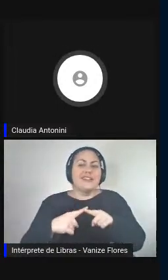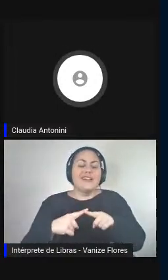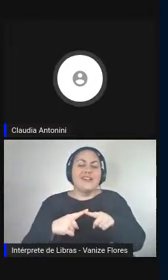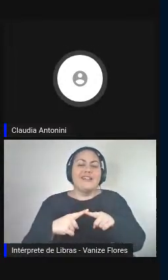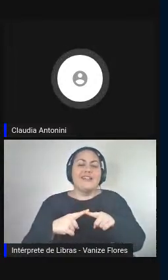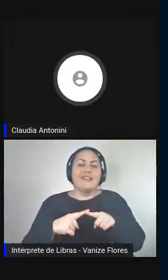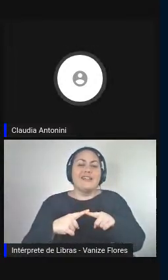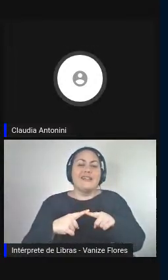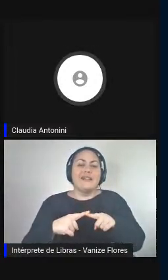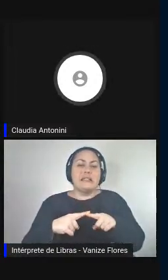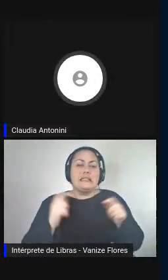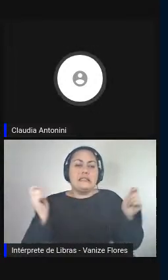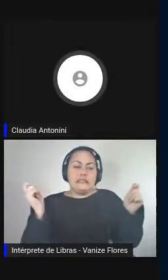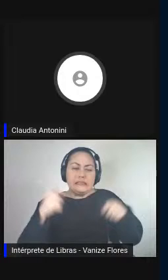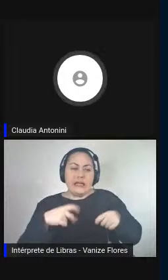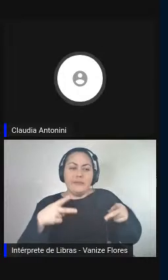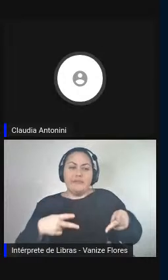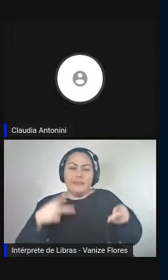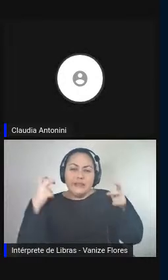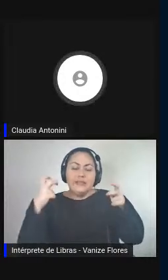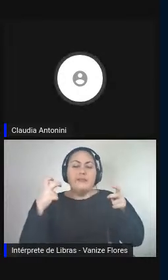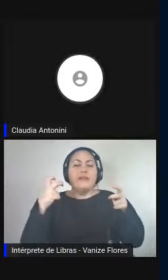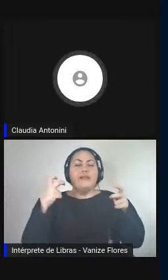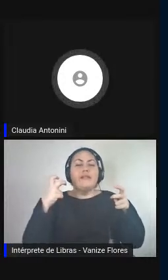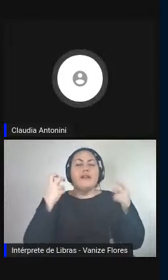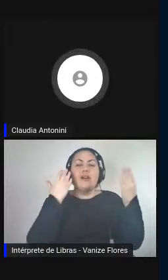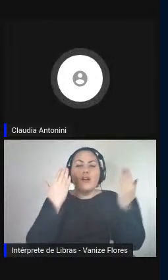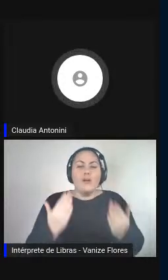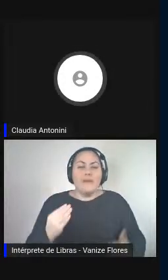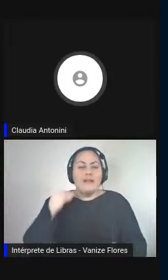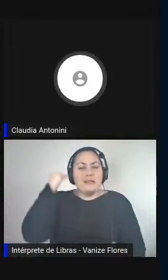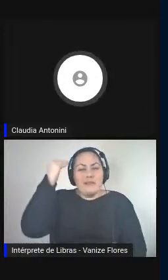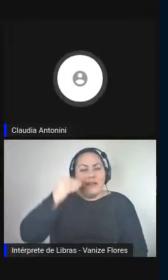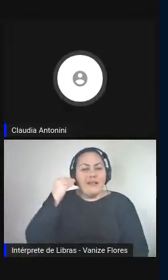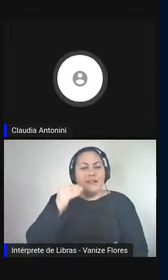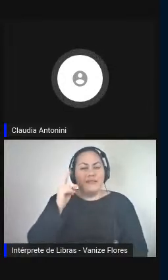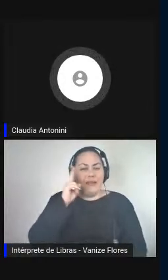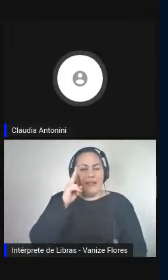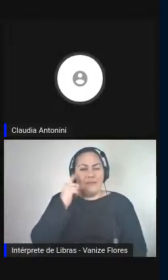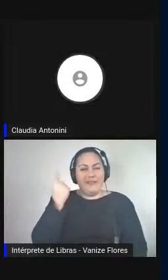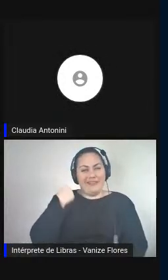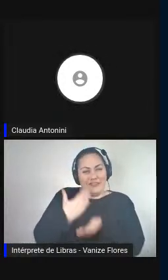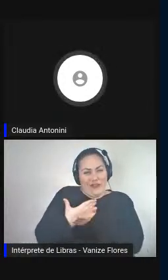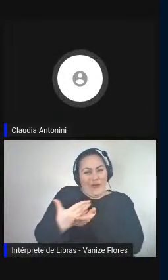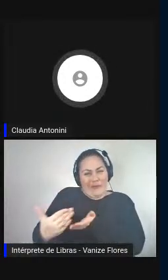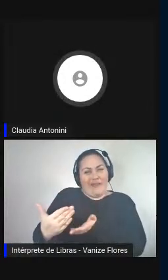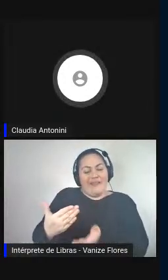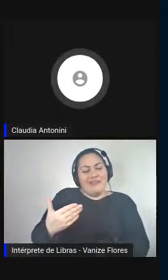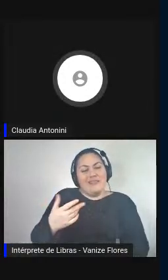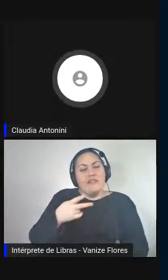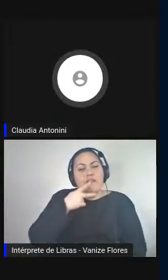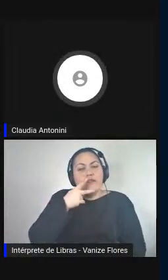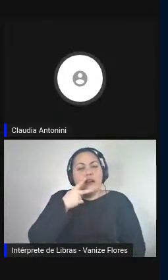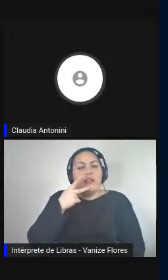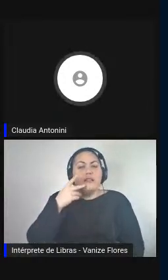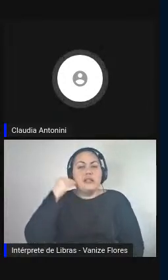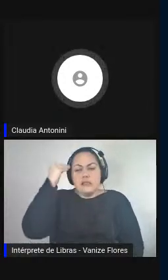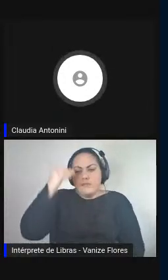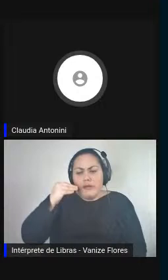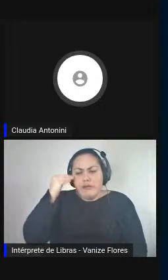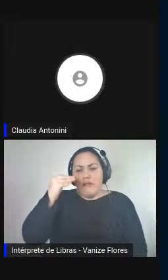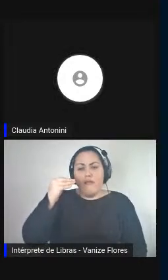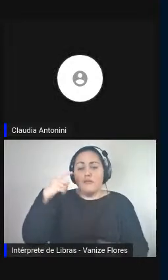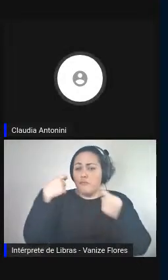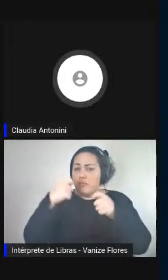medido com experiências, falam das experiências que falei no início, que nós recém concluímos, devem ser avaliados os